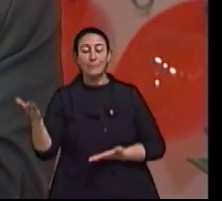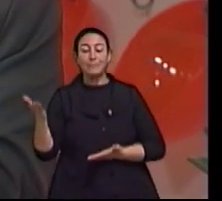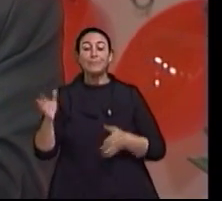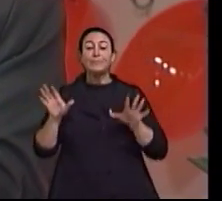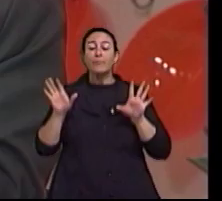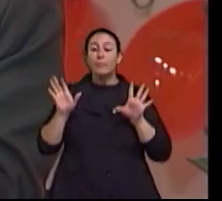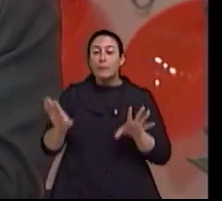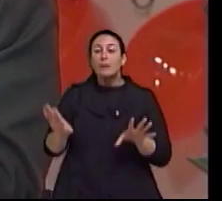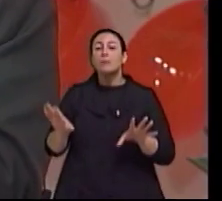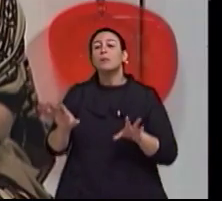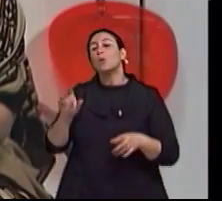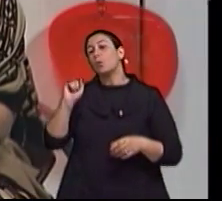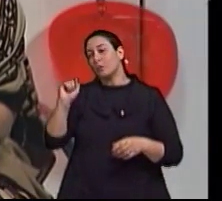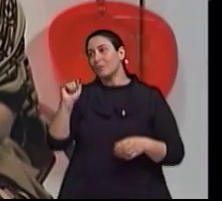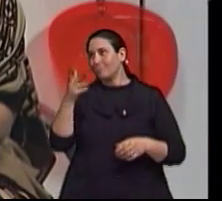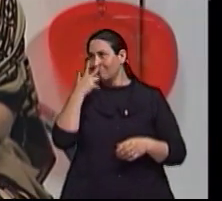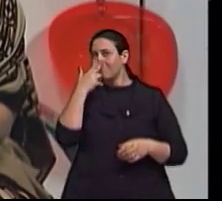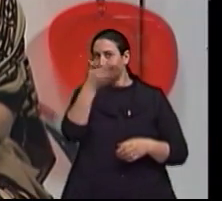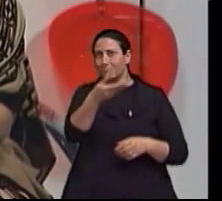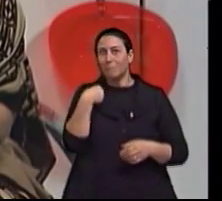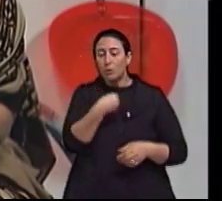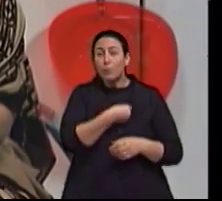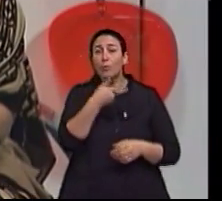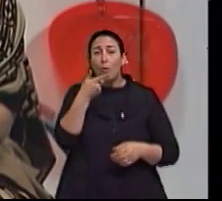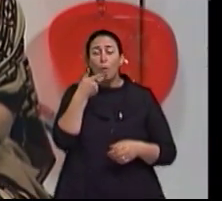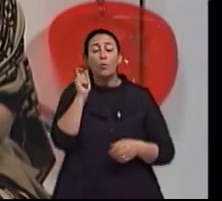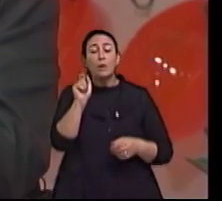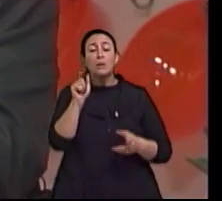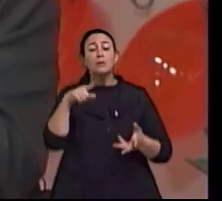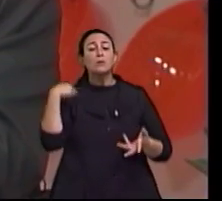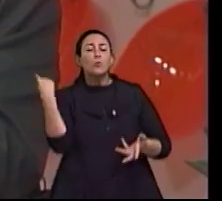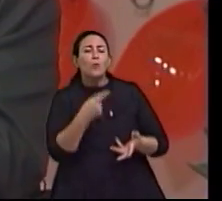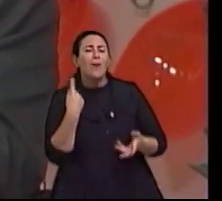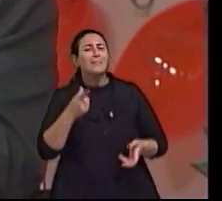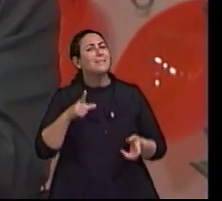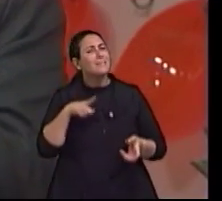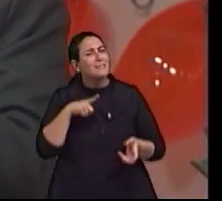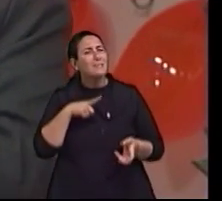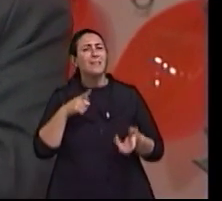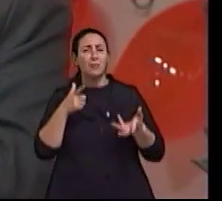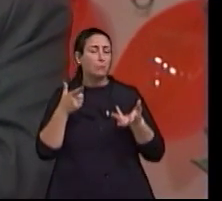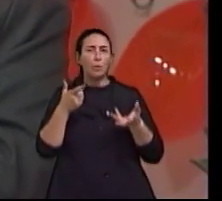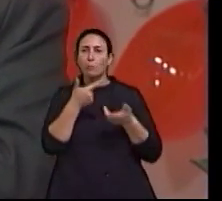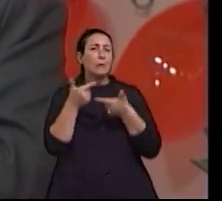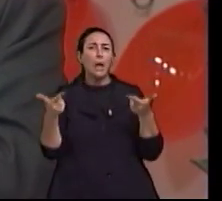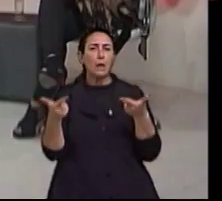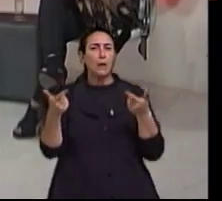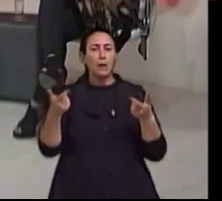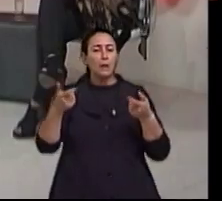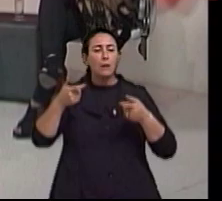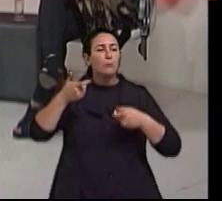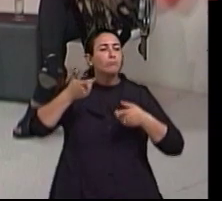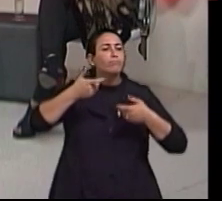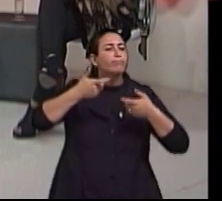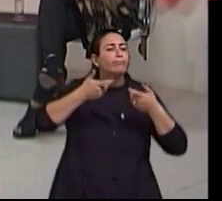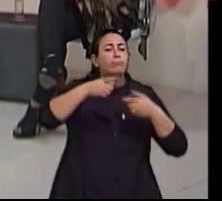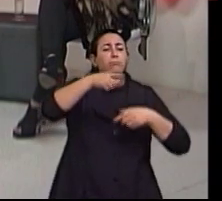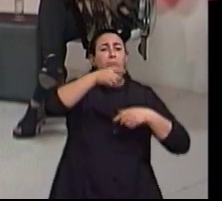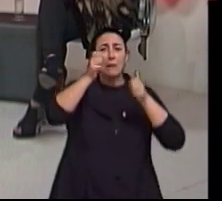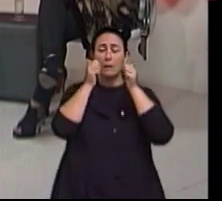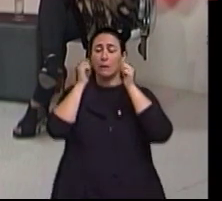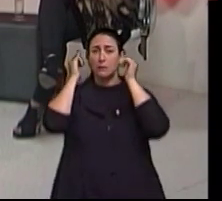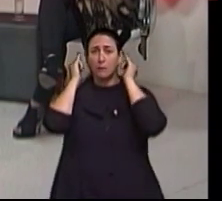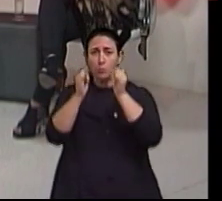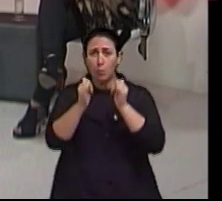Acontece que aqui as pessoas, como o doutor Miemo colocou, estão segregadas, elas não saem para a rua porque não tem bons equipamentos, o transporte não é